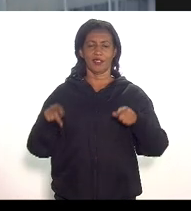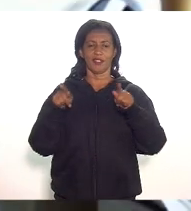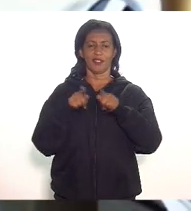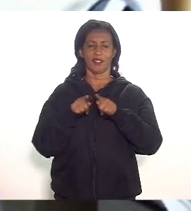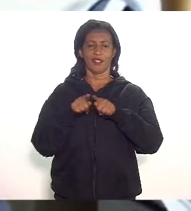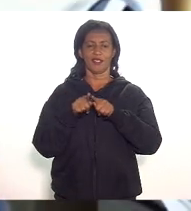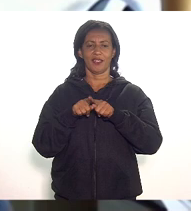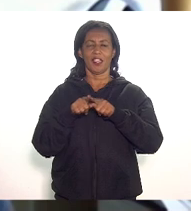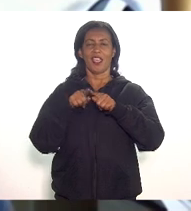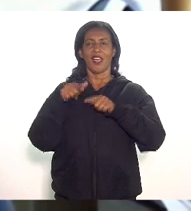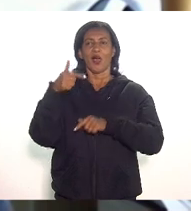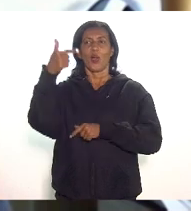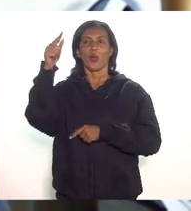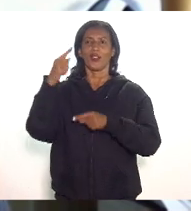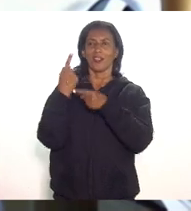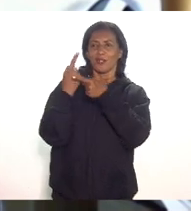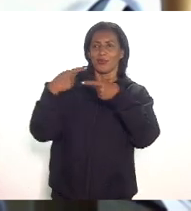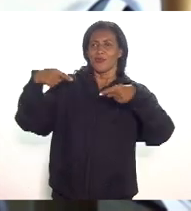eu quero ouvir